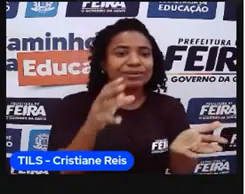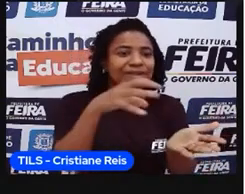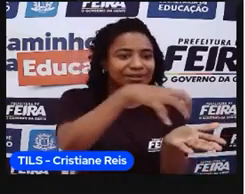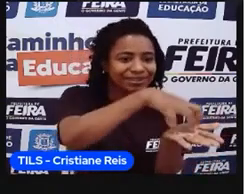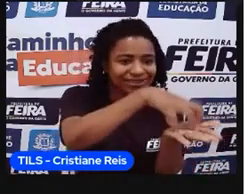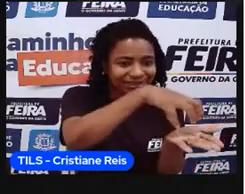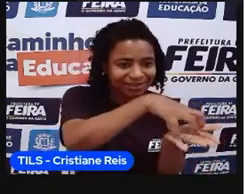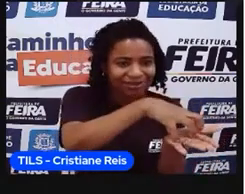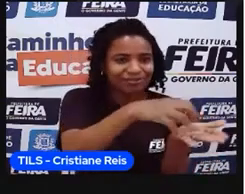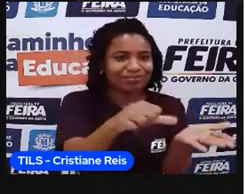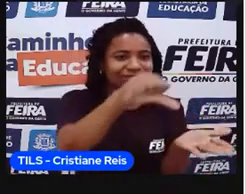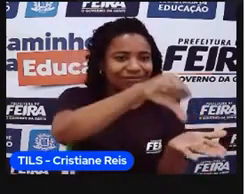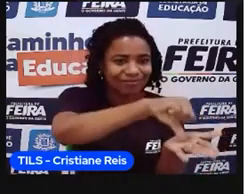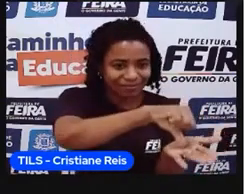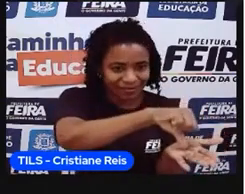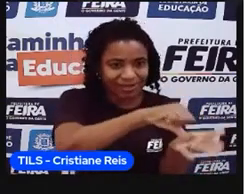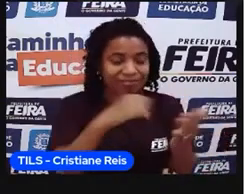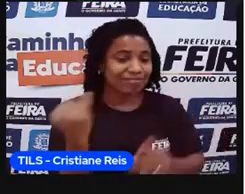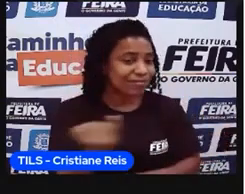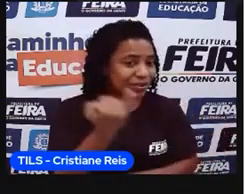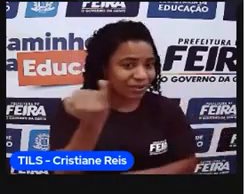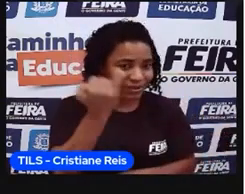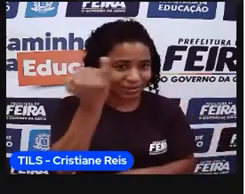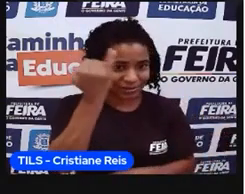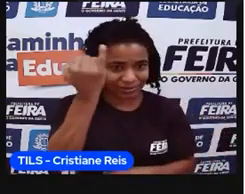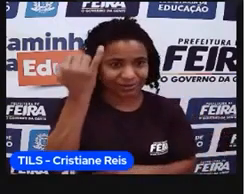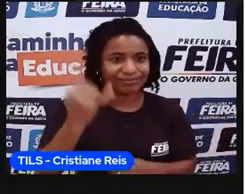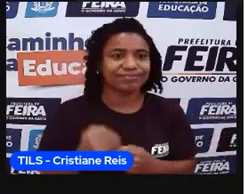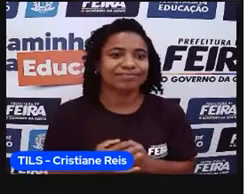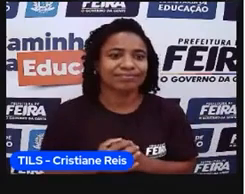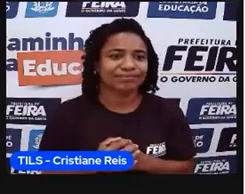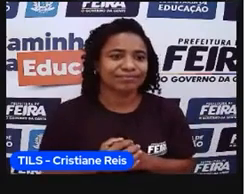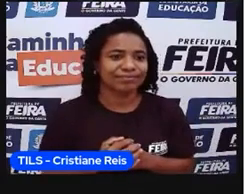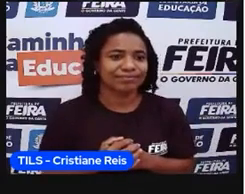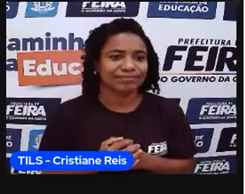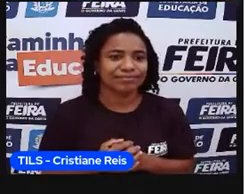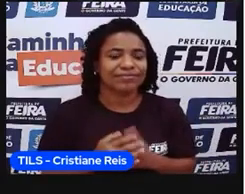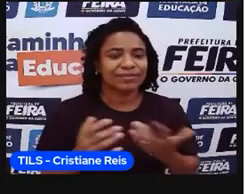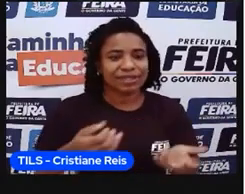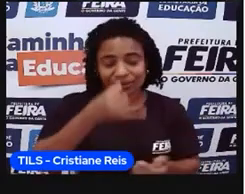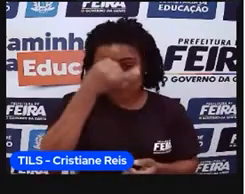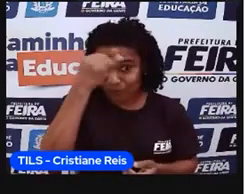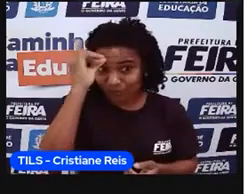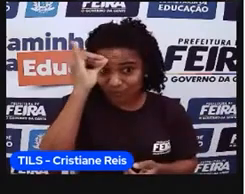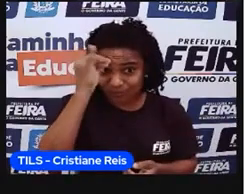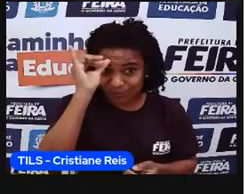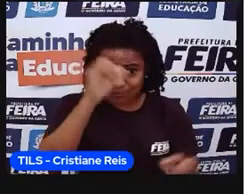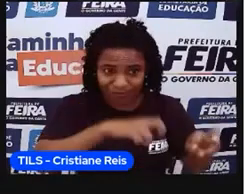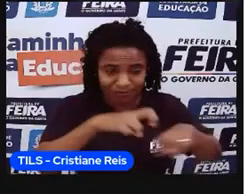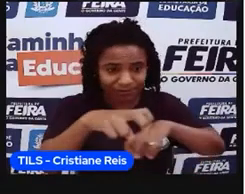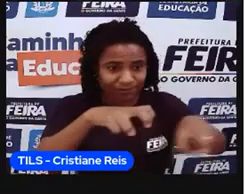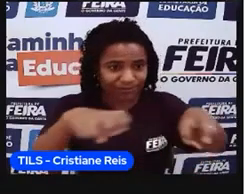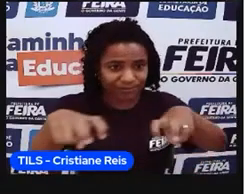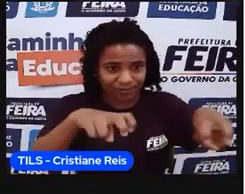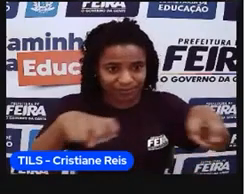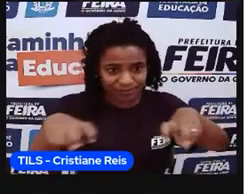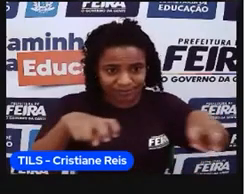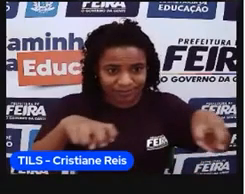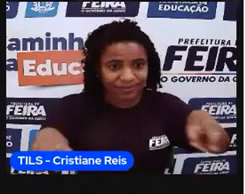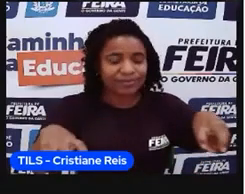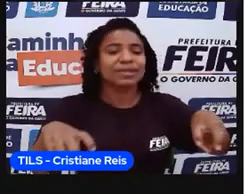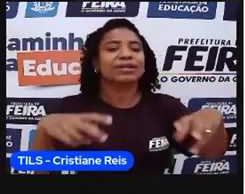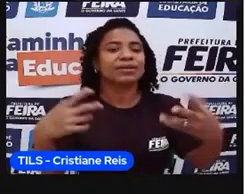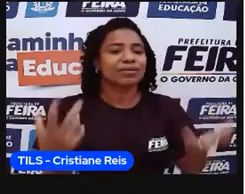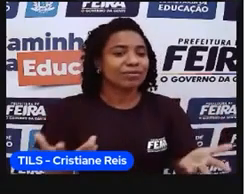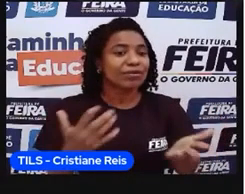importância, até porque a criação, né, de gado também se instalou nessa região e se